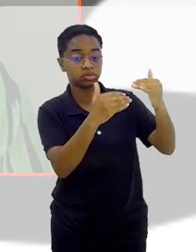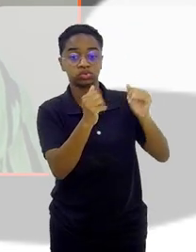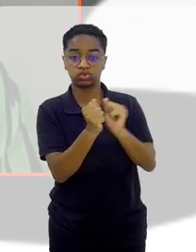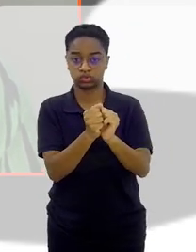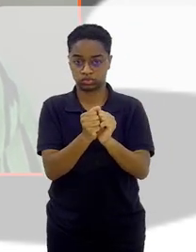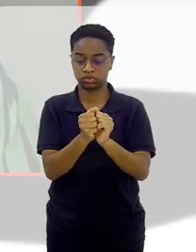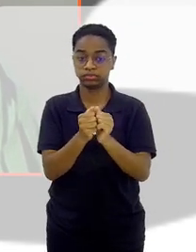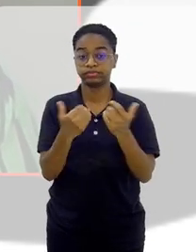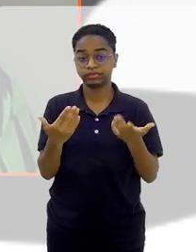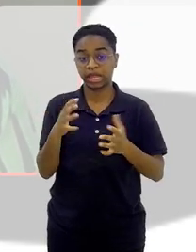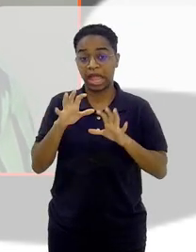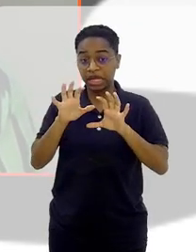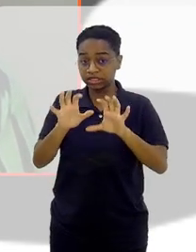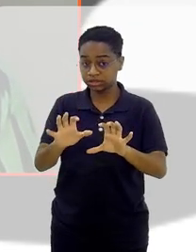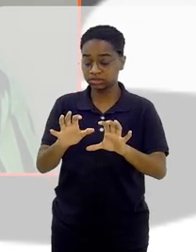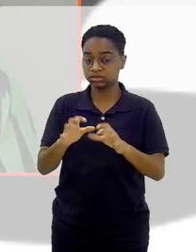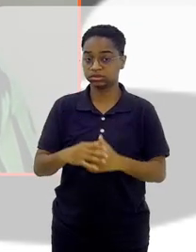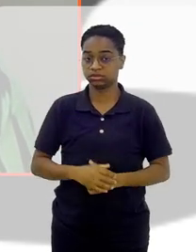nesse sentido,